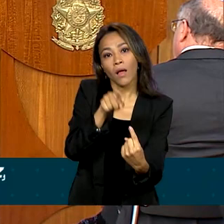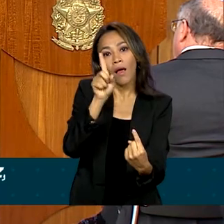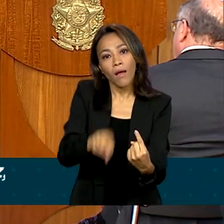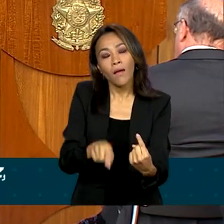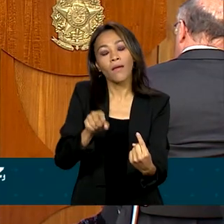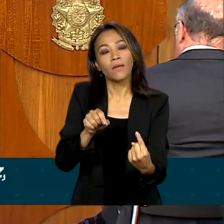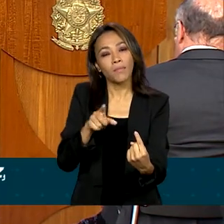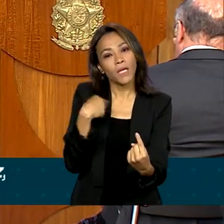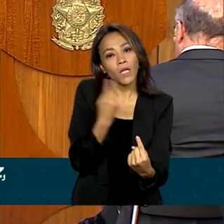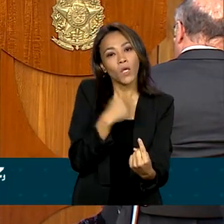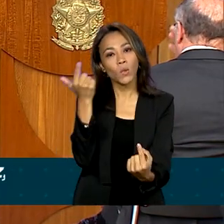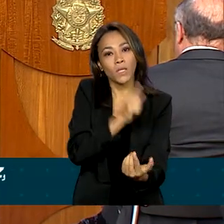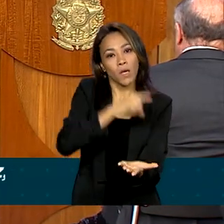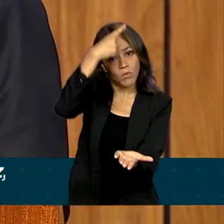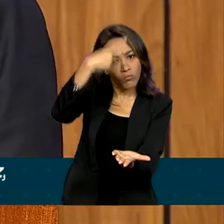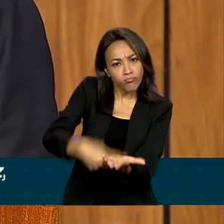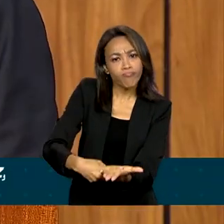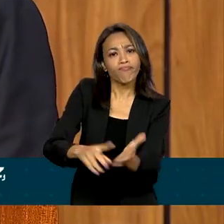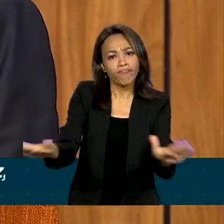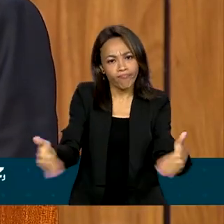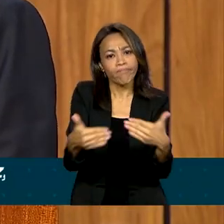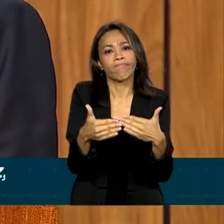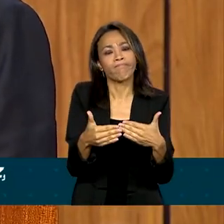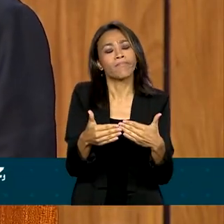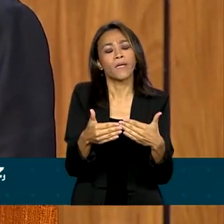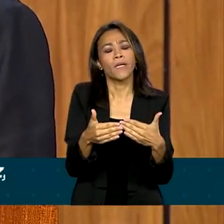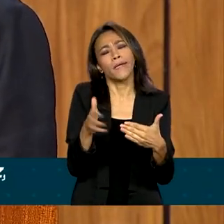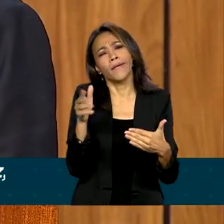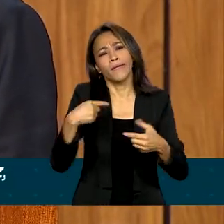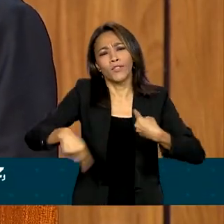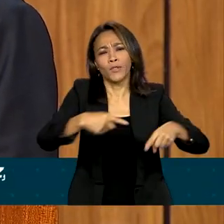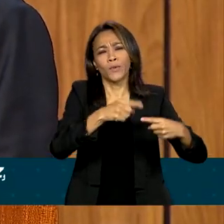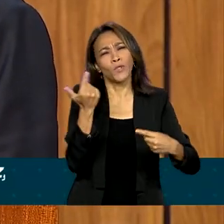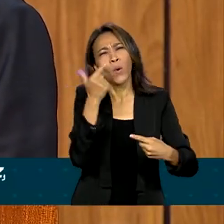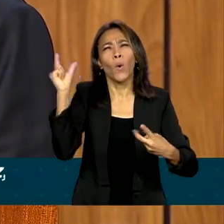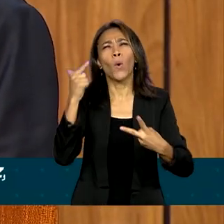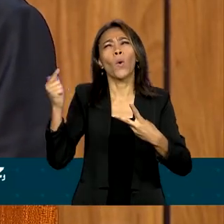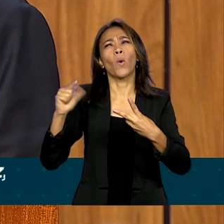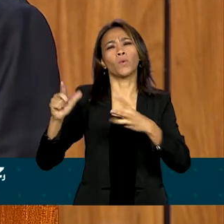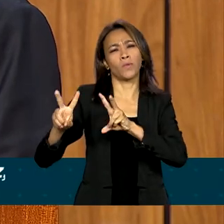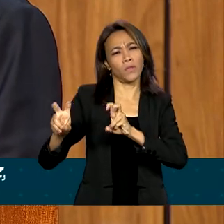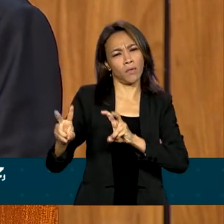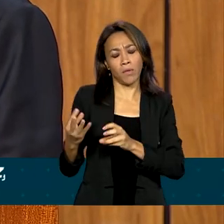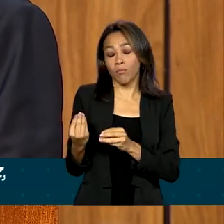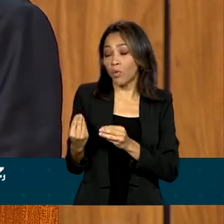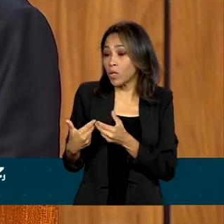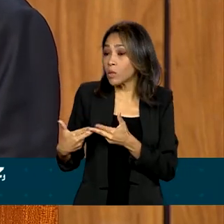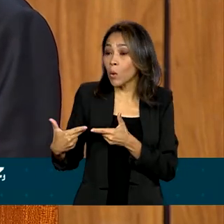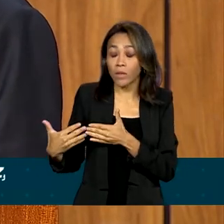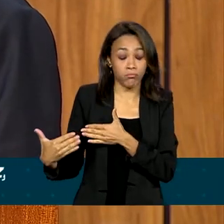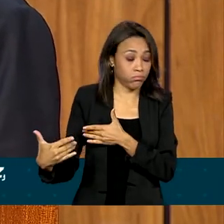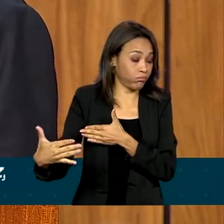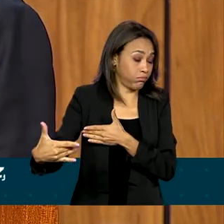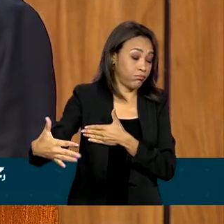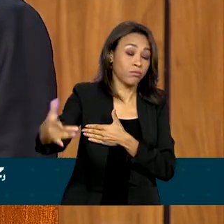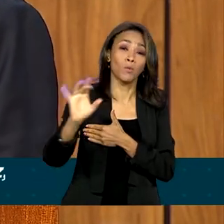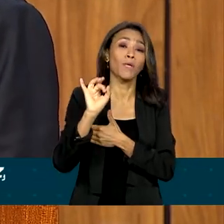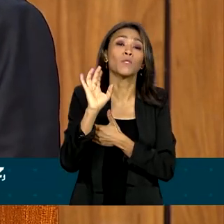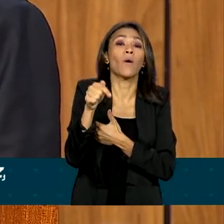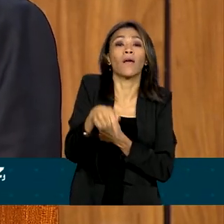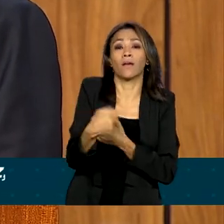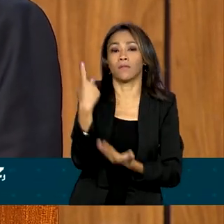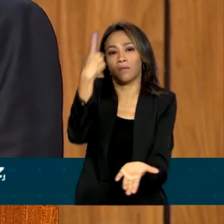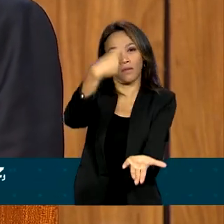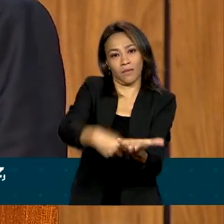que a gente tenha um acordo e comece a discutir outros assuntos, porque temos muitas coisas pela frente e não apenas esse acordo